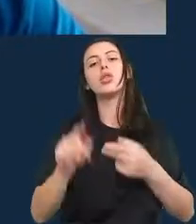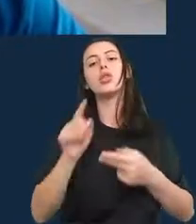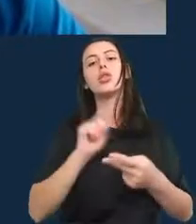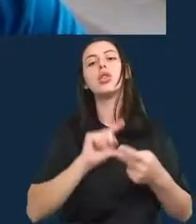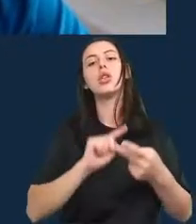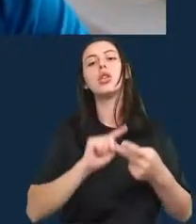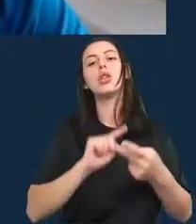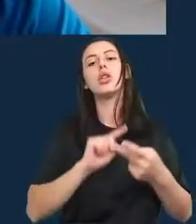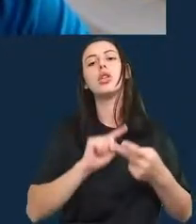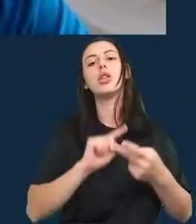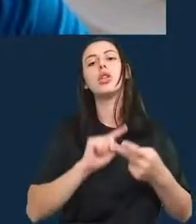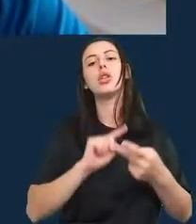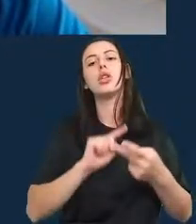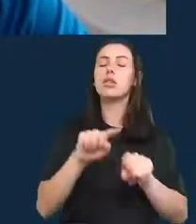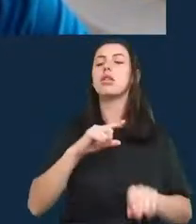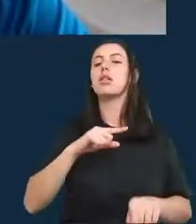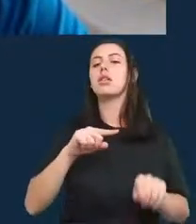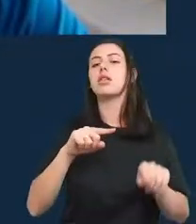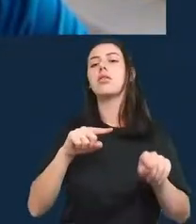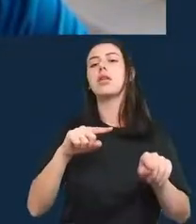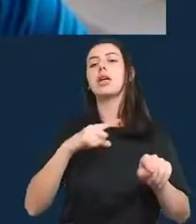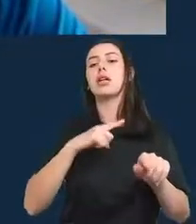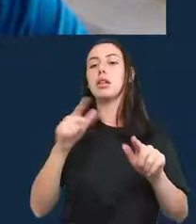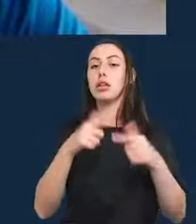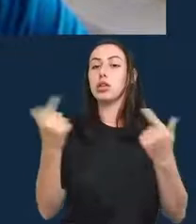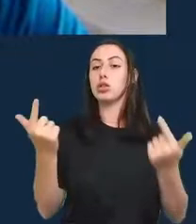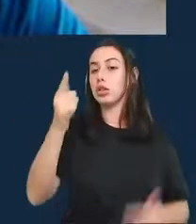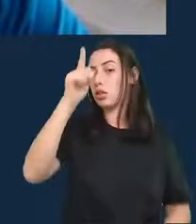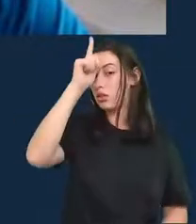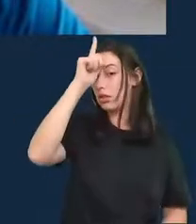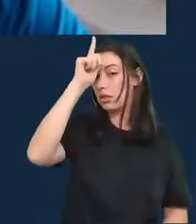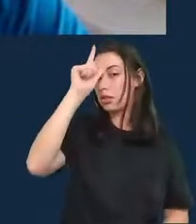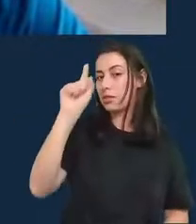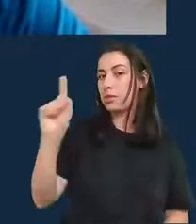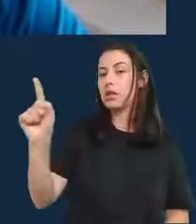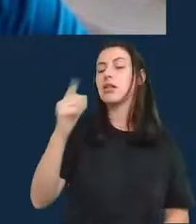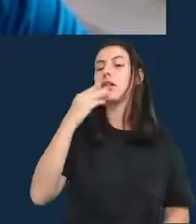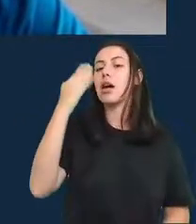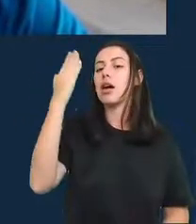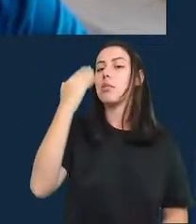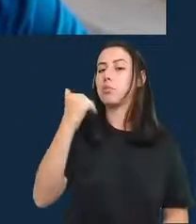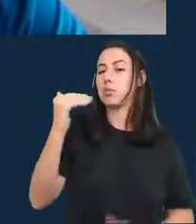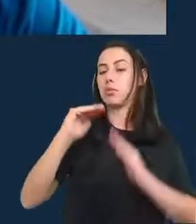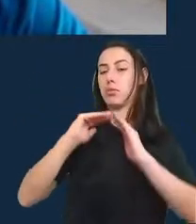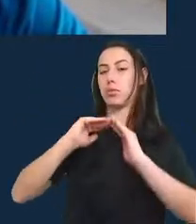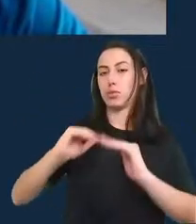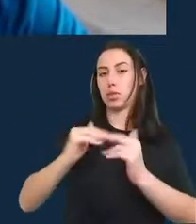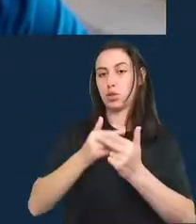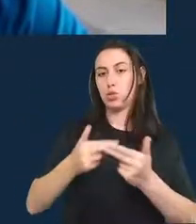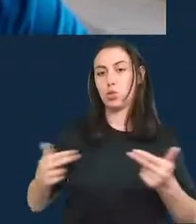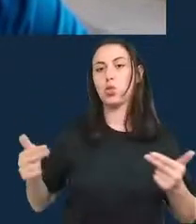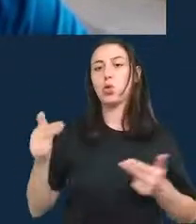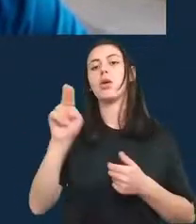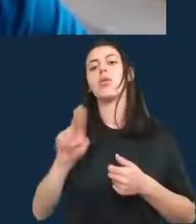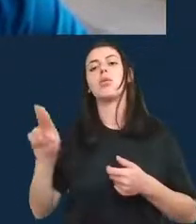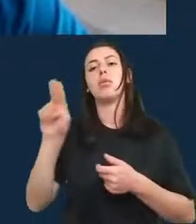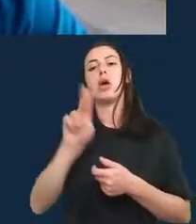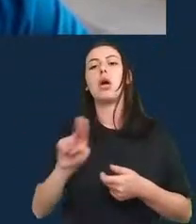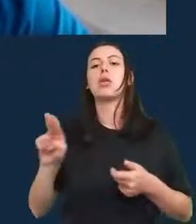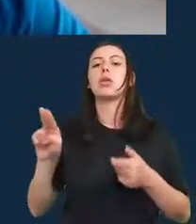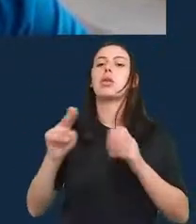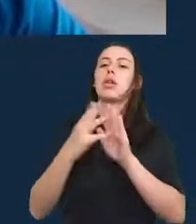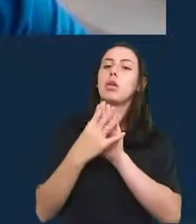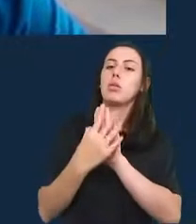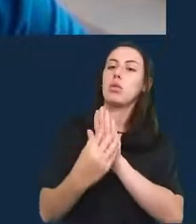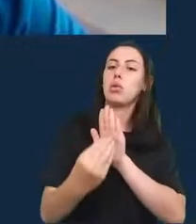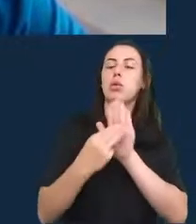do site da Alemanha, do também me abordaram, eles também se basearam nesse modelo, também